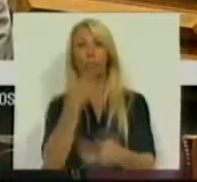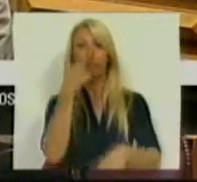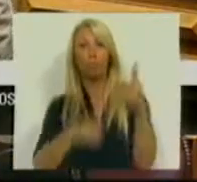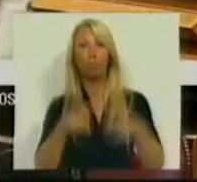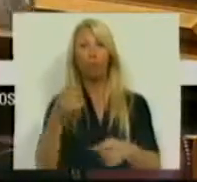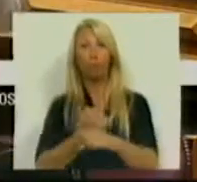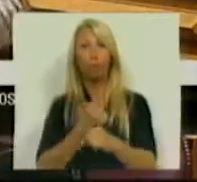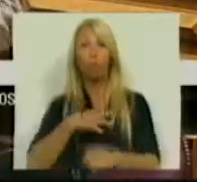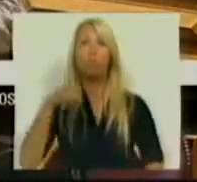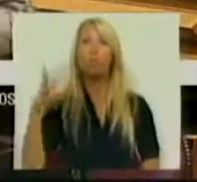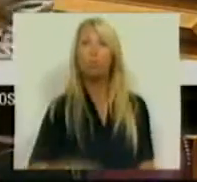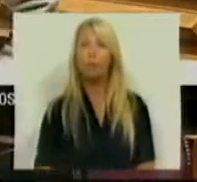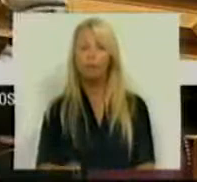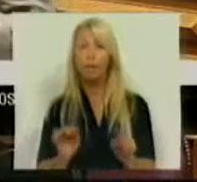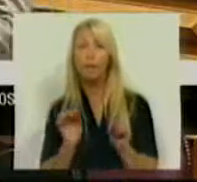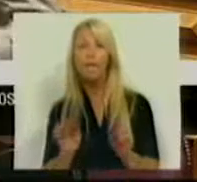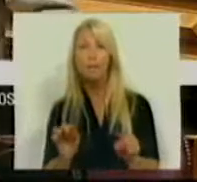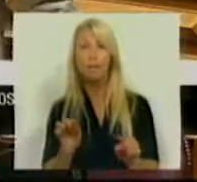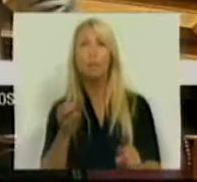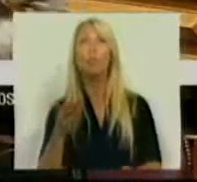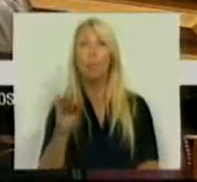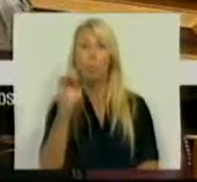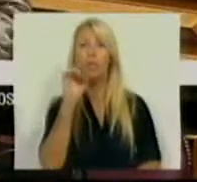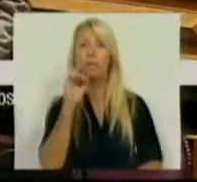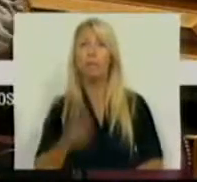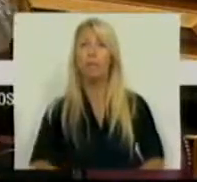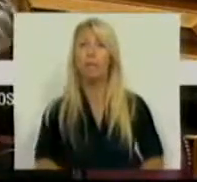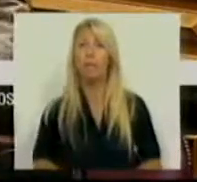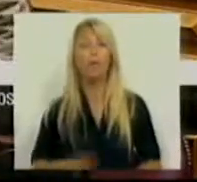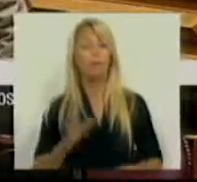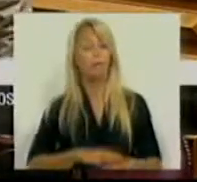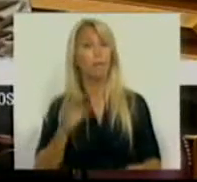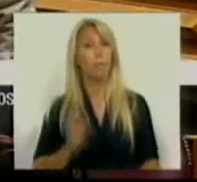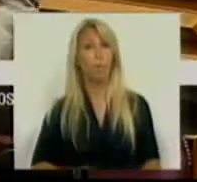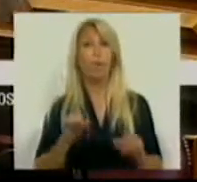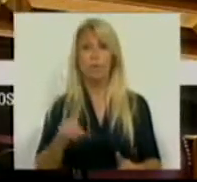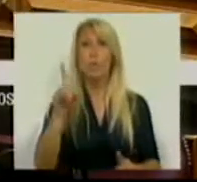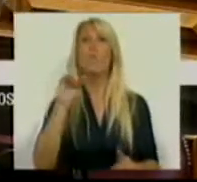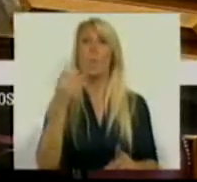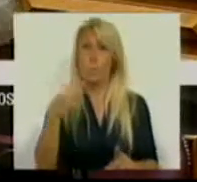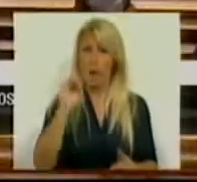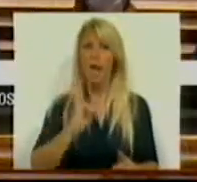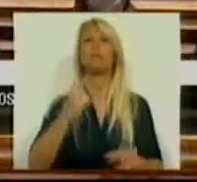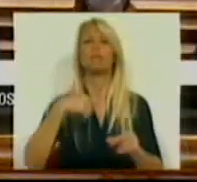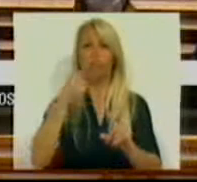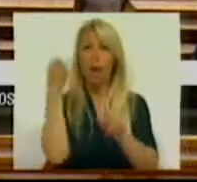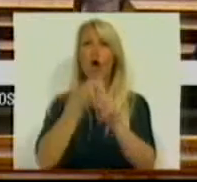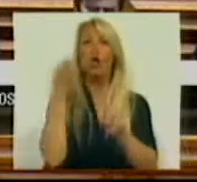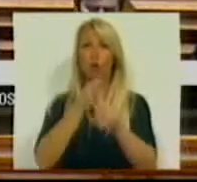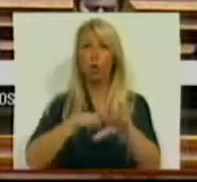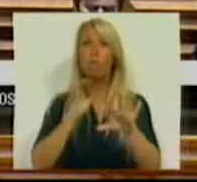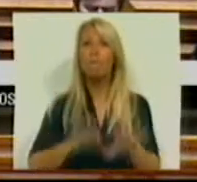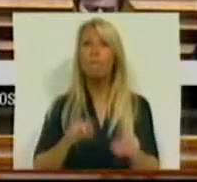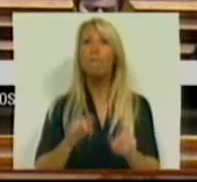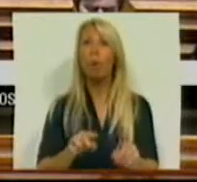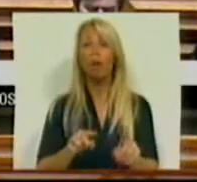portugueses. E é isso que o Partido Socialista defende. É por isso que o Partido Socialista lutará. E o senhor deputado Nuno Magalhães disse